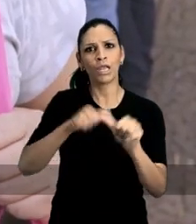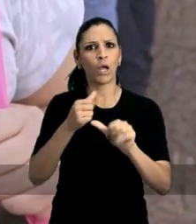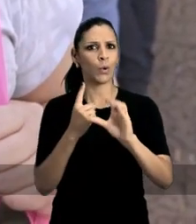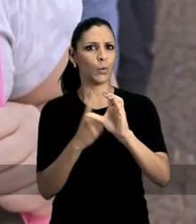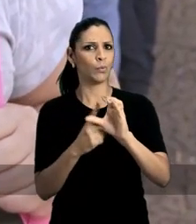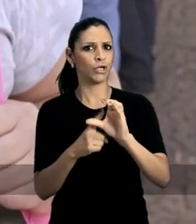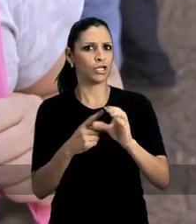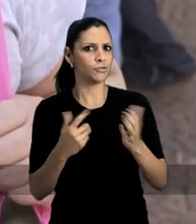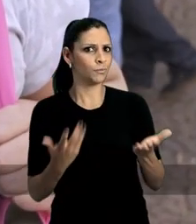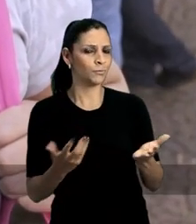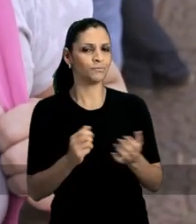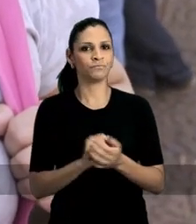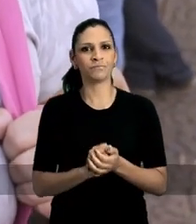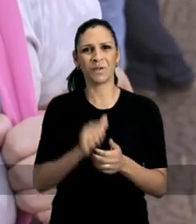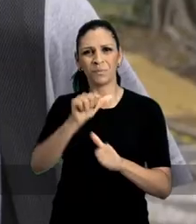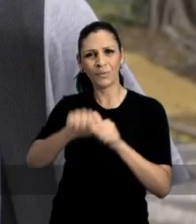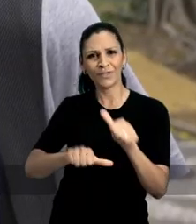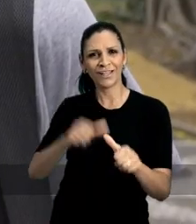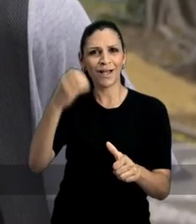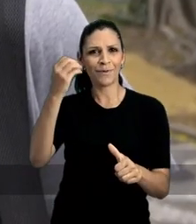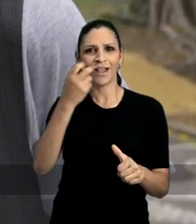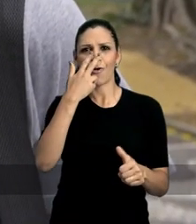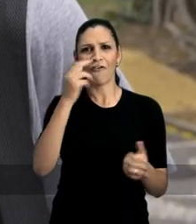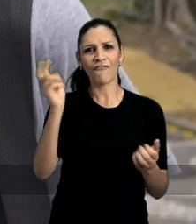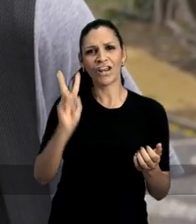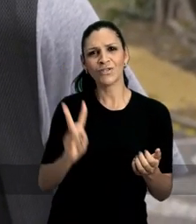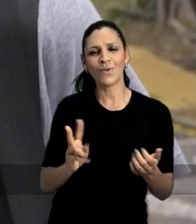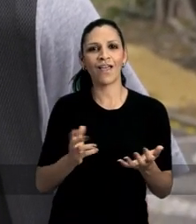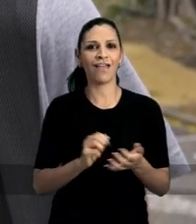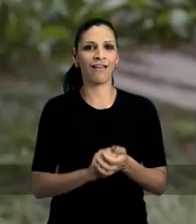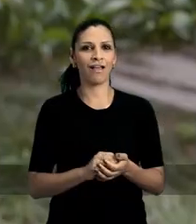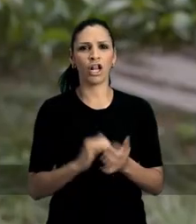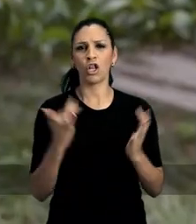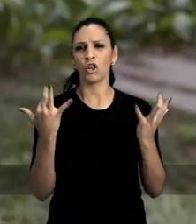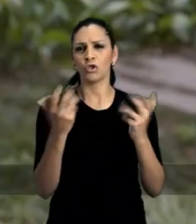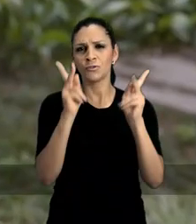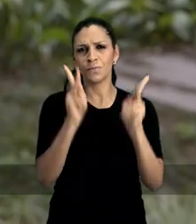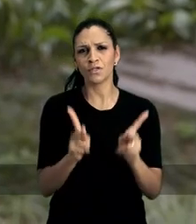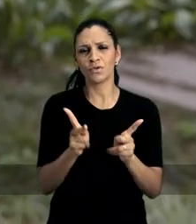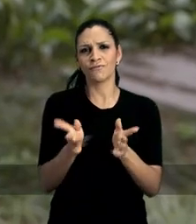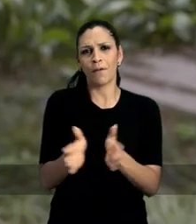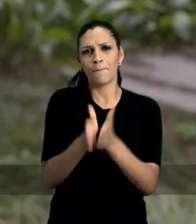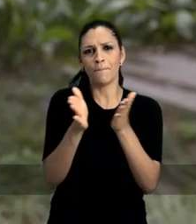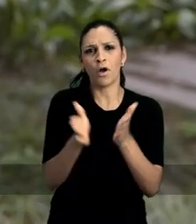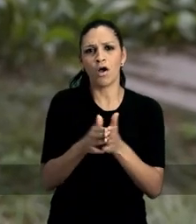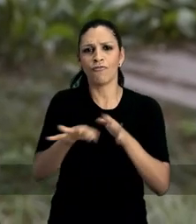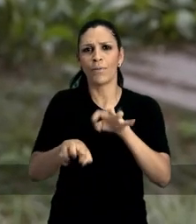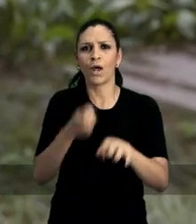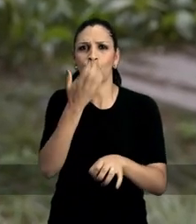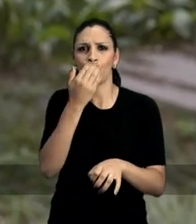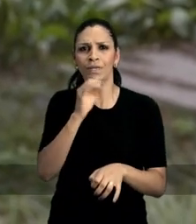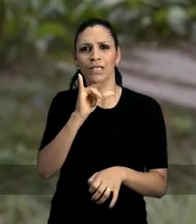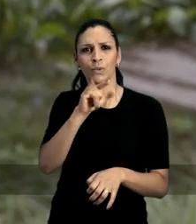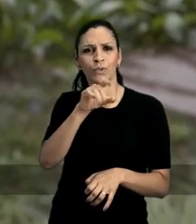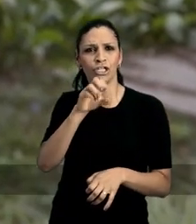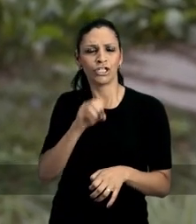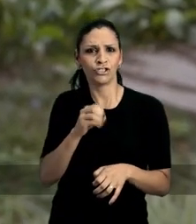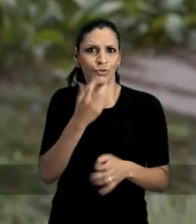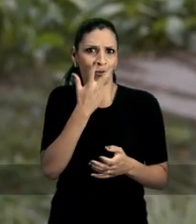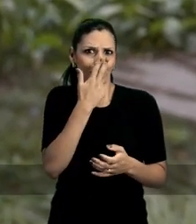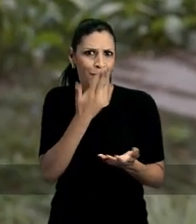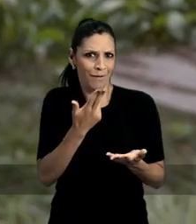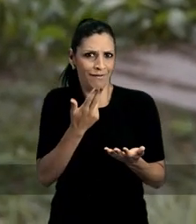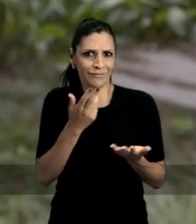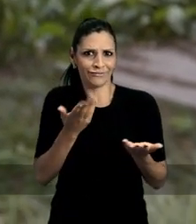transformar Porto Alegre num comunismo. Transformar a cidade na Venezuela. Que todo mundo vai ficar pobre, que vão catar comida no lixo.